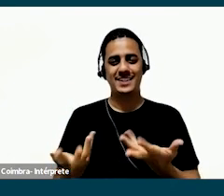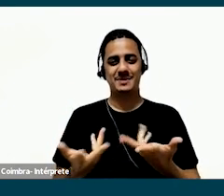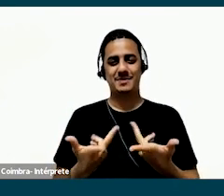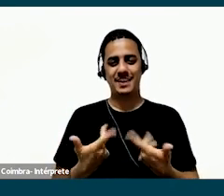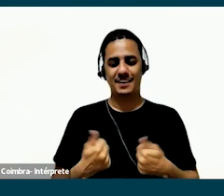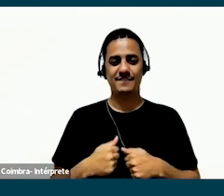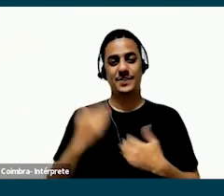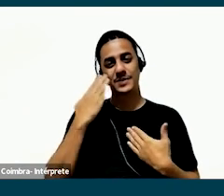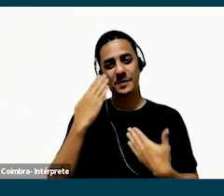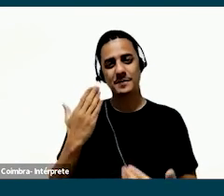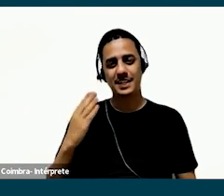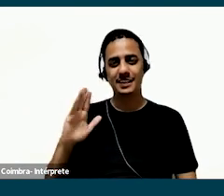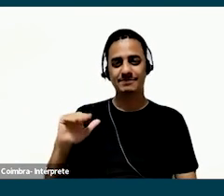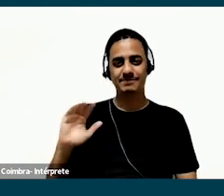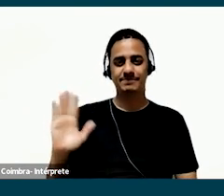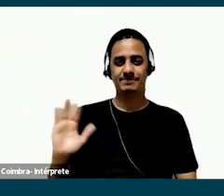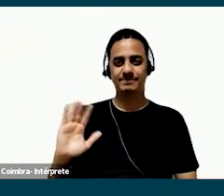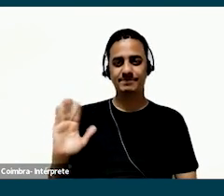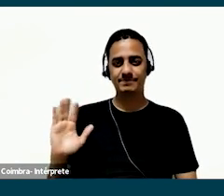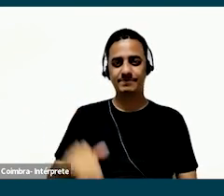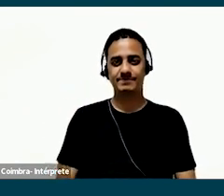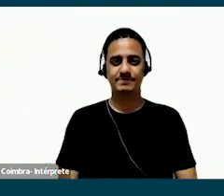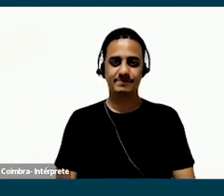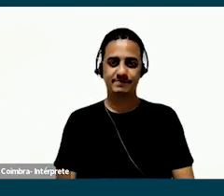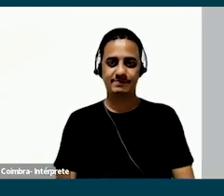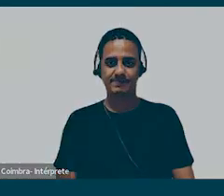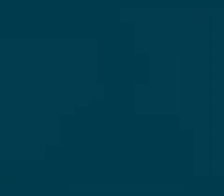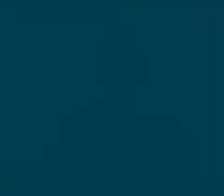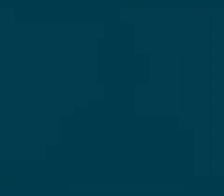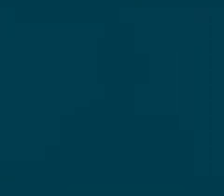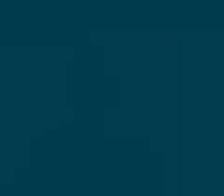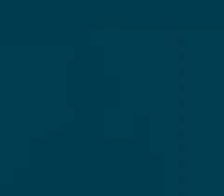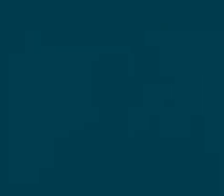mais uma conferência incrível como foi essa de hoje. Muito, muito obrigada e até a próxima.